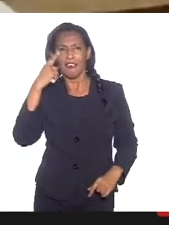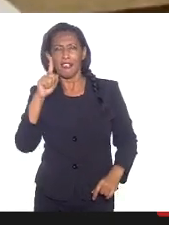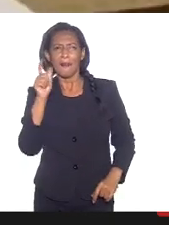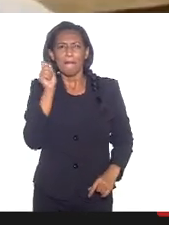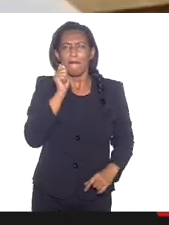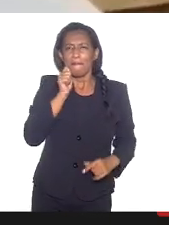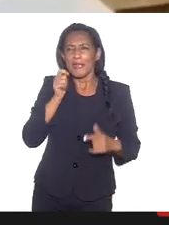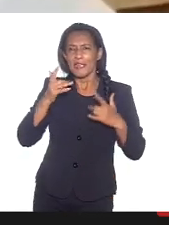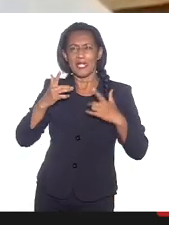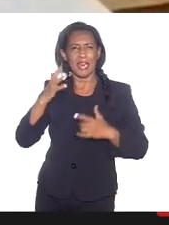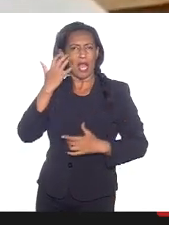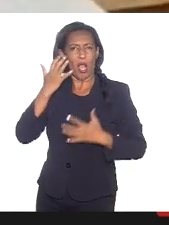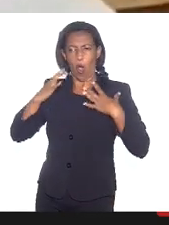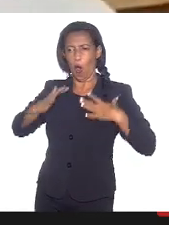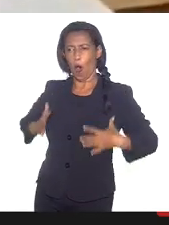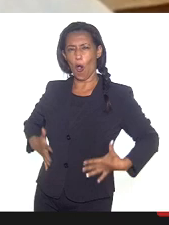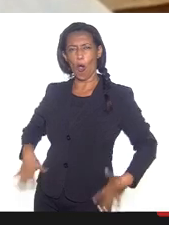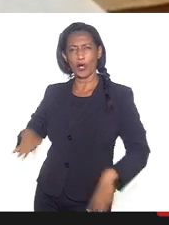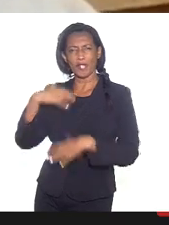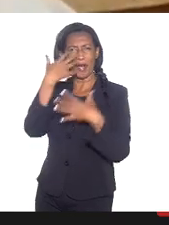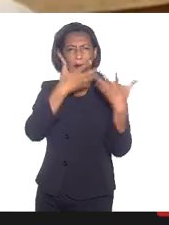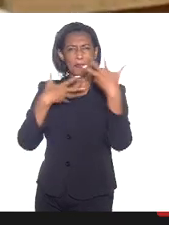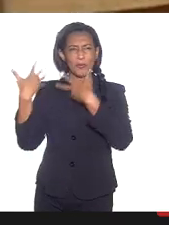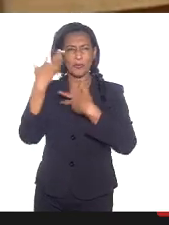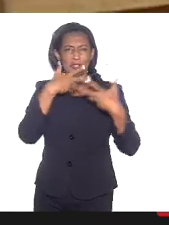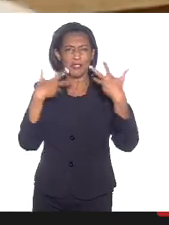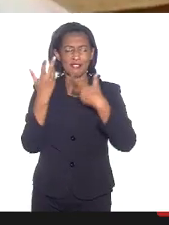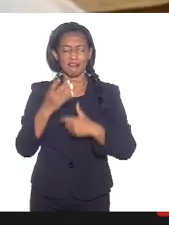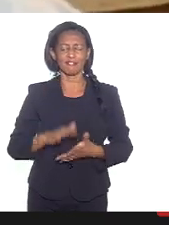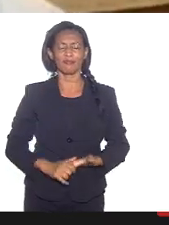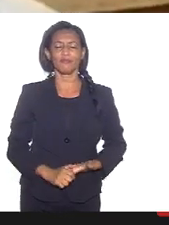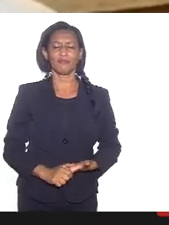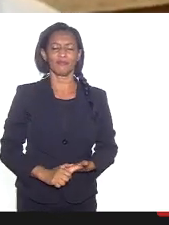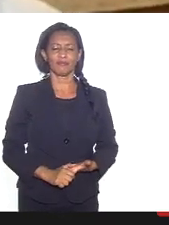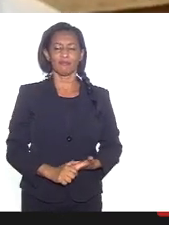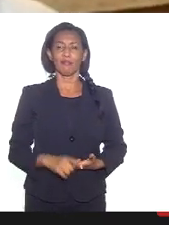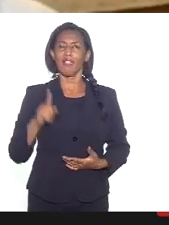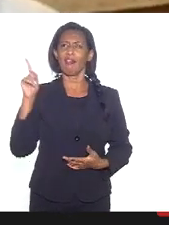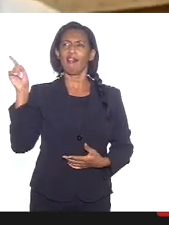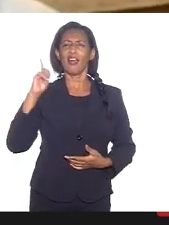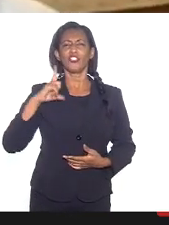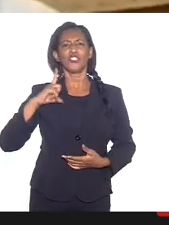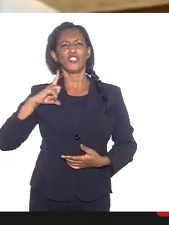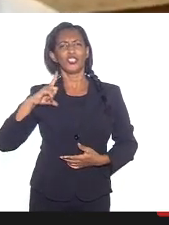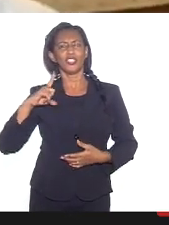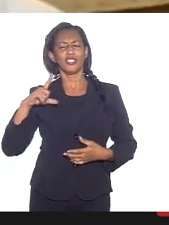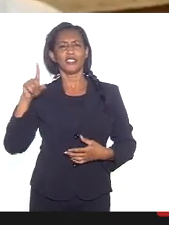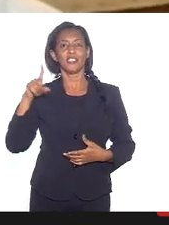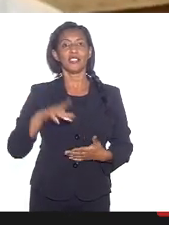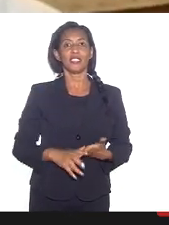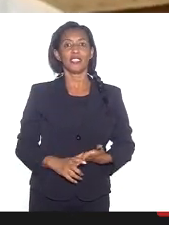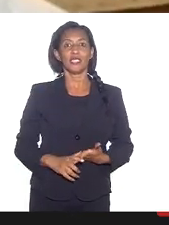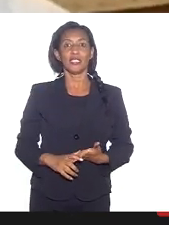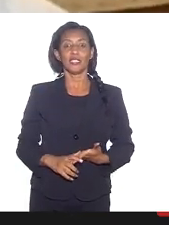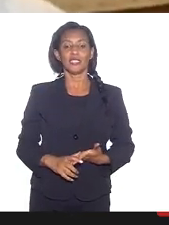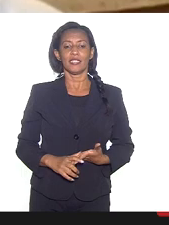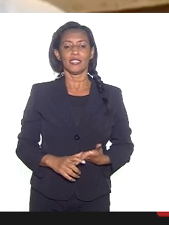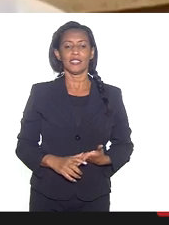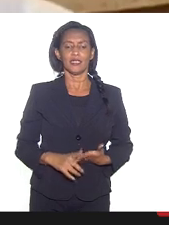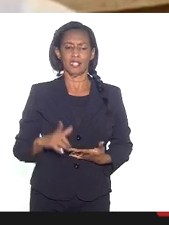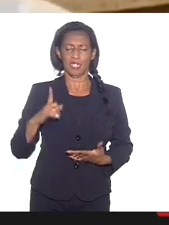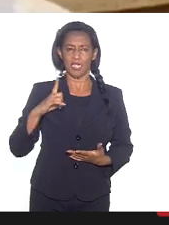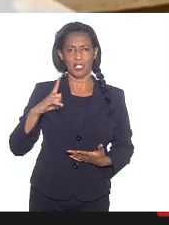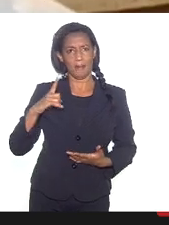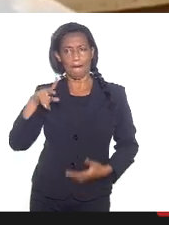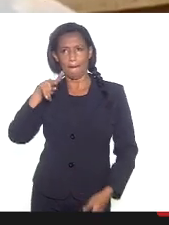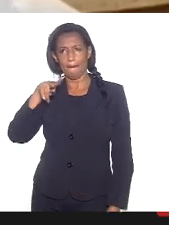ofereço essa música, tem umas coisinhas dessas, lá no parque, e tinha muita distribuição com a Ajo de Damião,